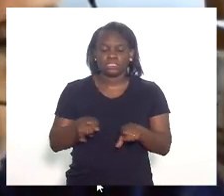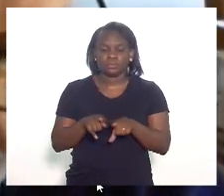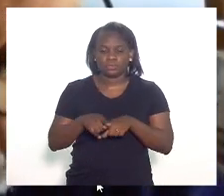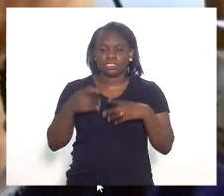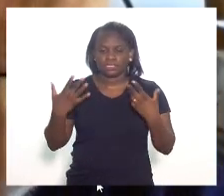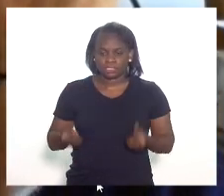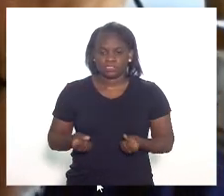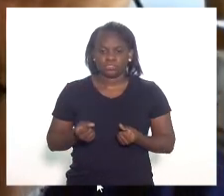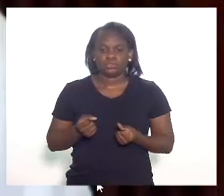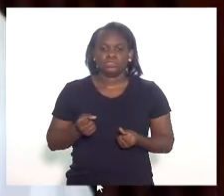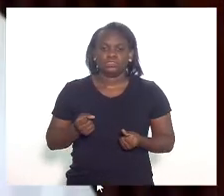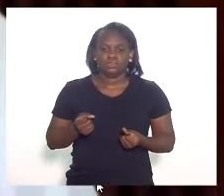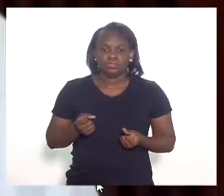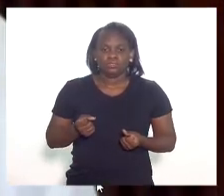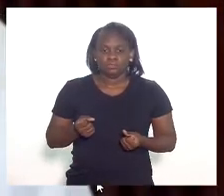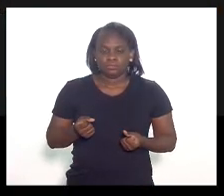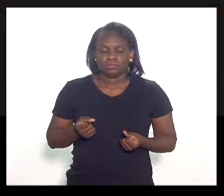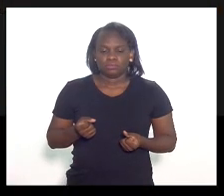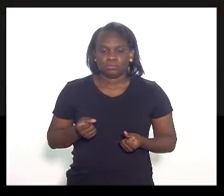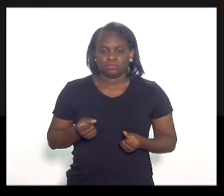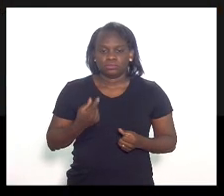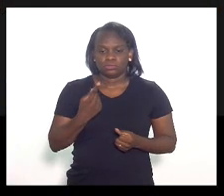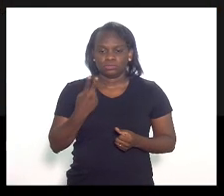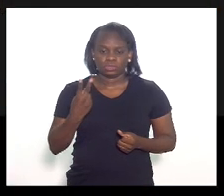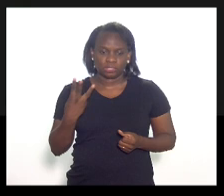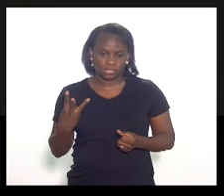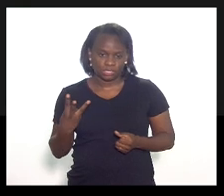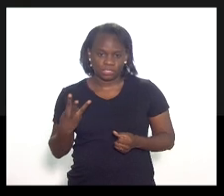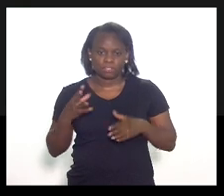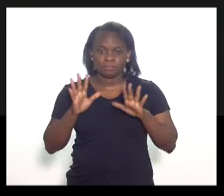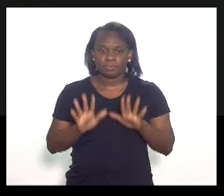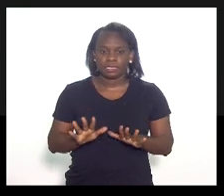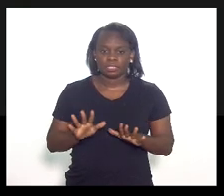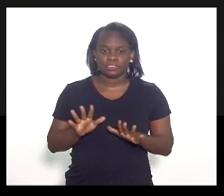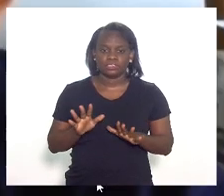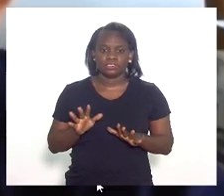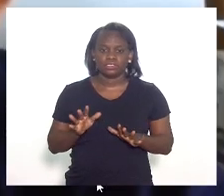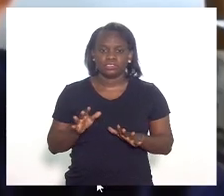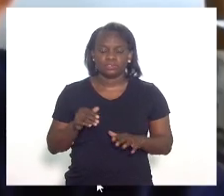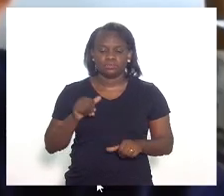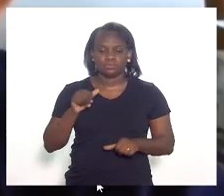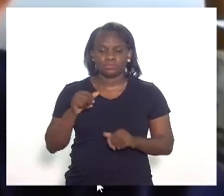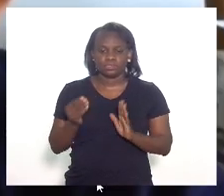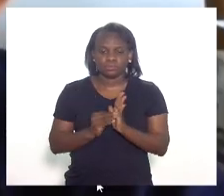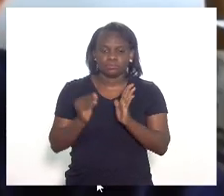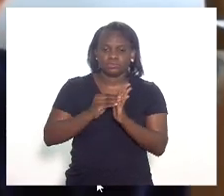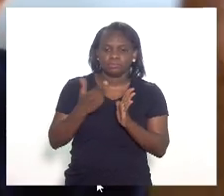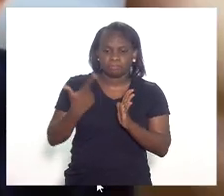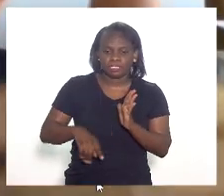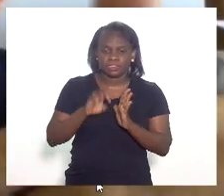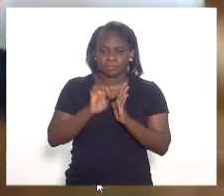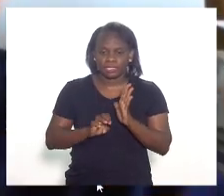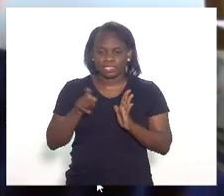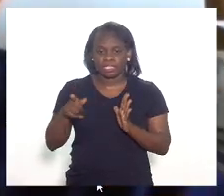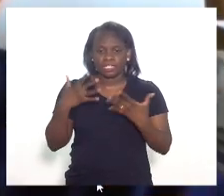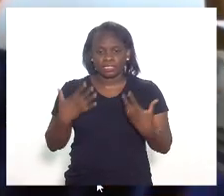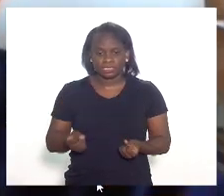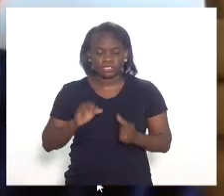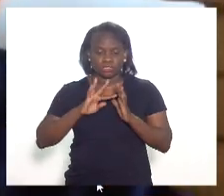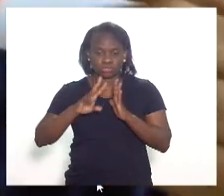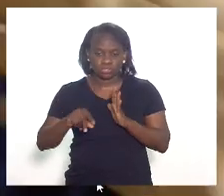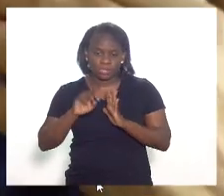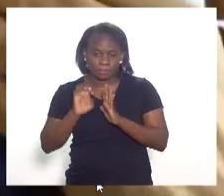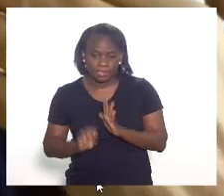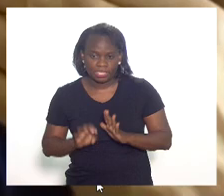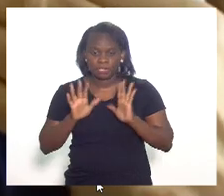favorável. Foi favorável. A 1, 2 e 3, mas continuou a 3 emendas. E ela está sendo favorável a todas as